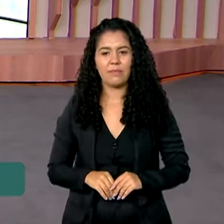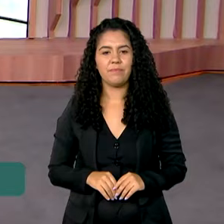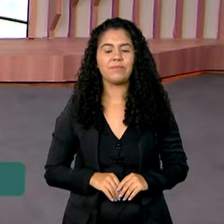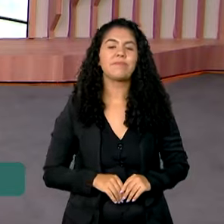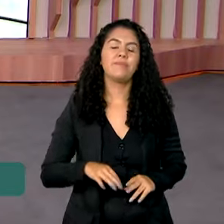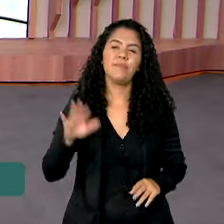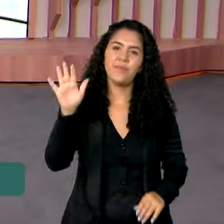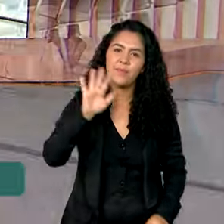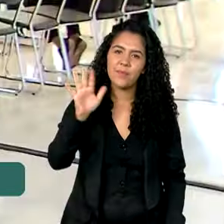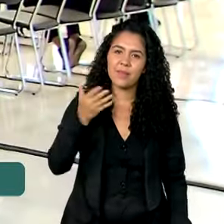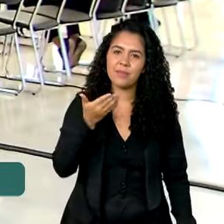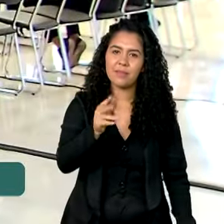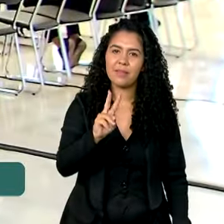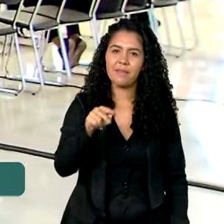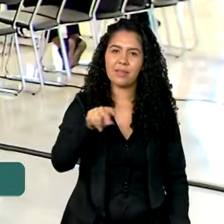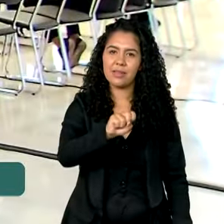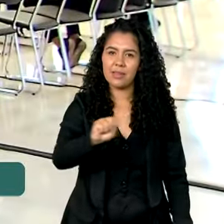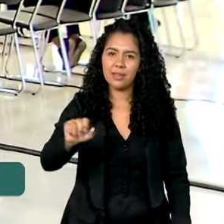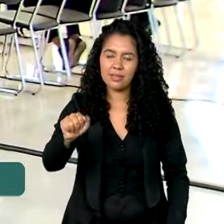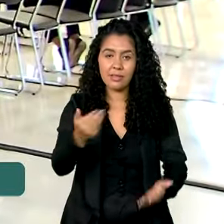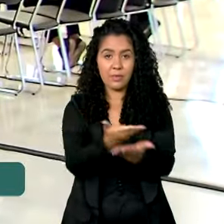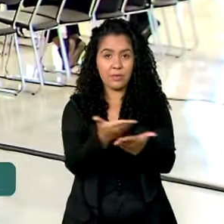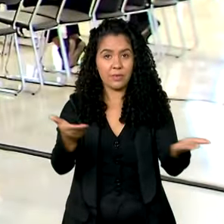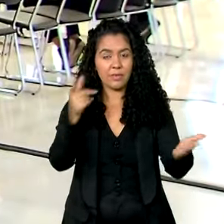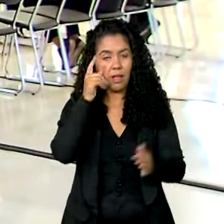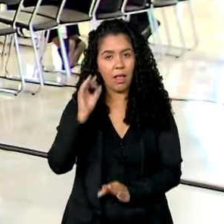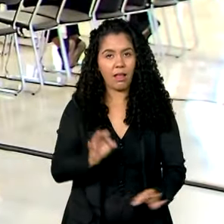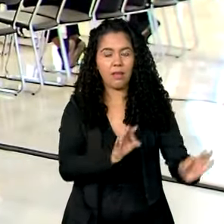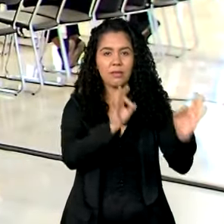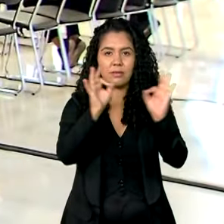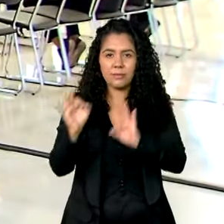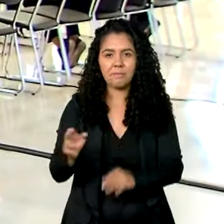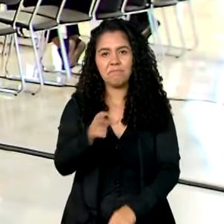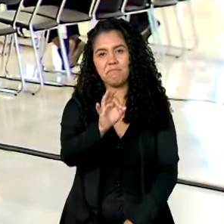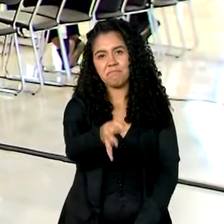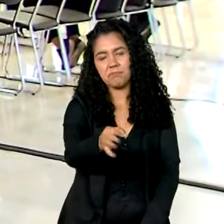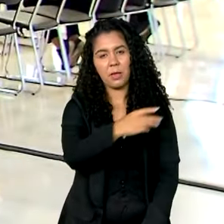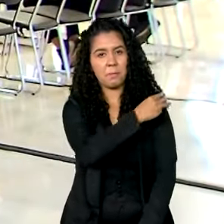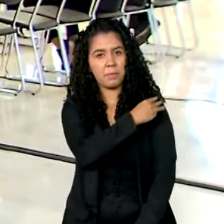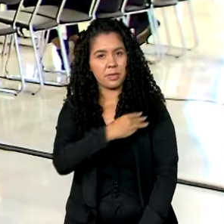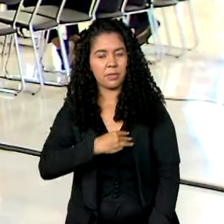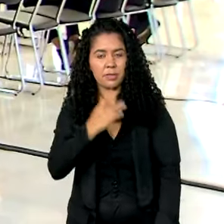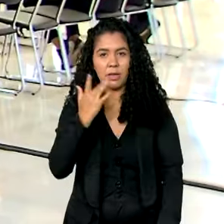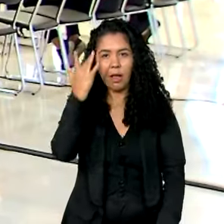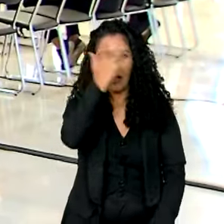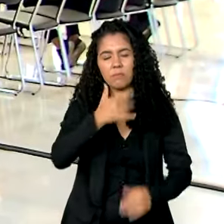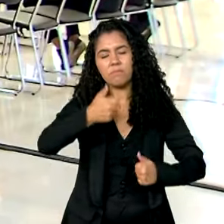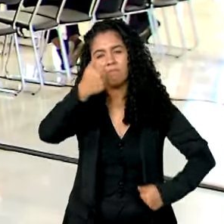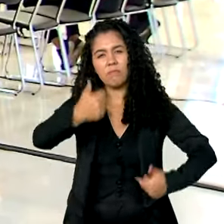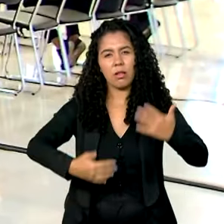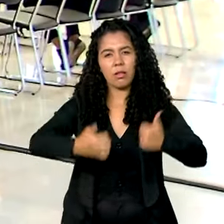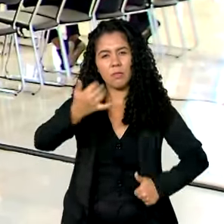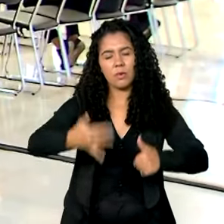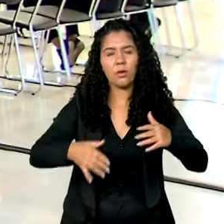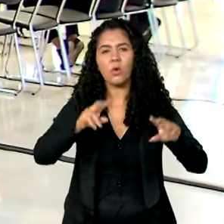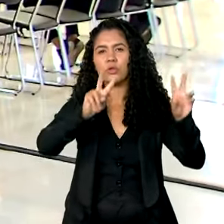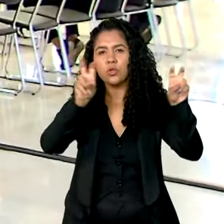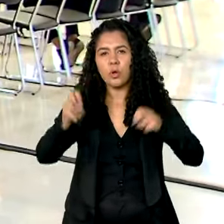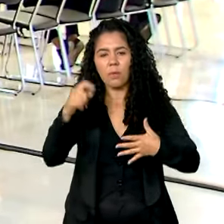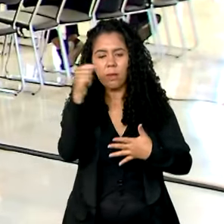Vanessa, bom dia para você, bom dia a todos. Exatamente, o ministro da Fazenda, Fernando Haddad, explicou que o conjunto de medidas